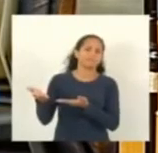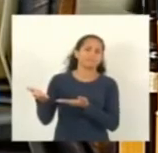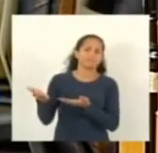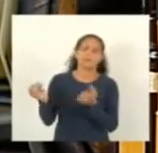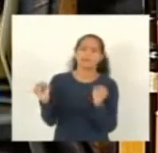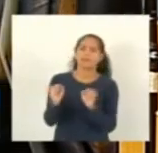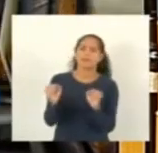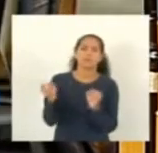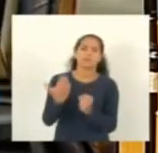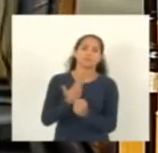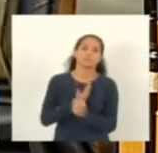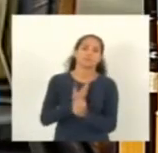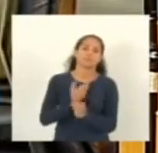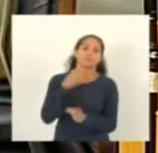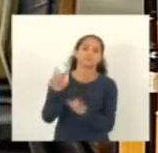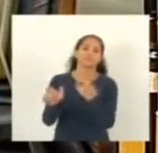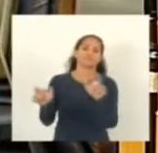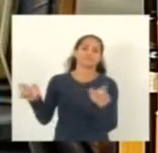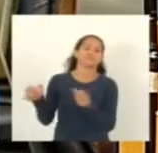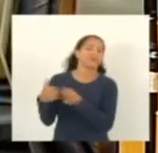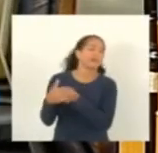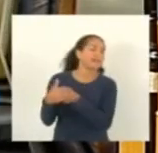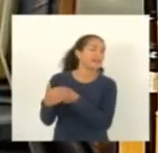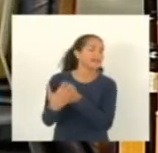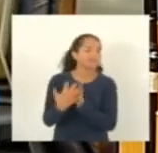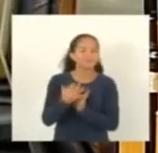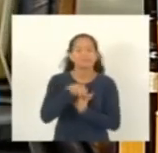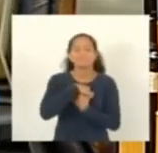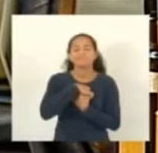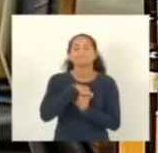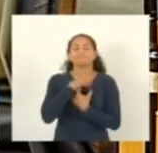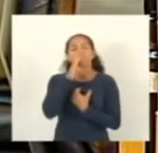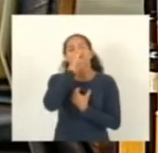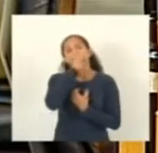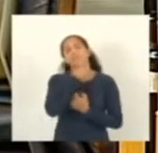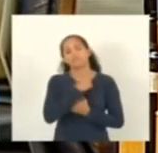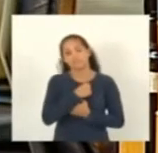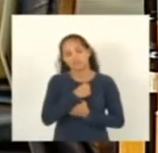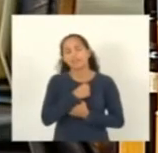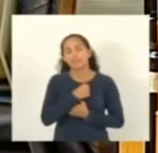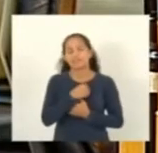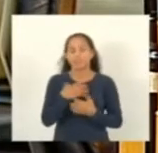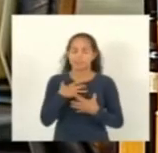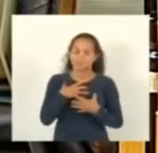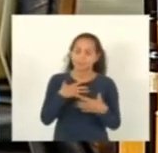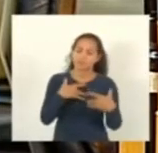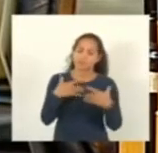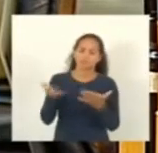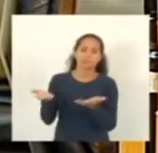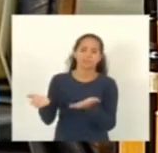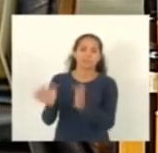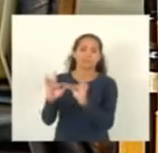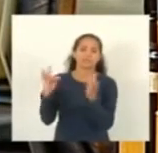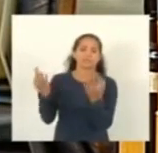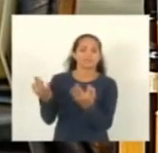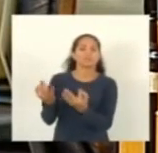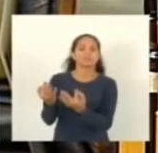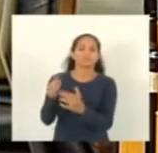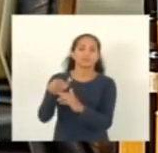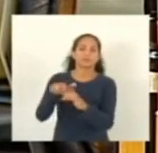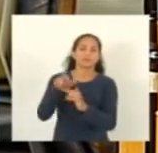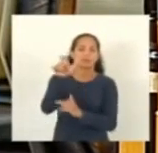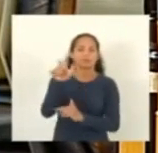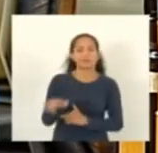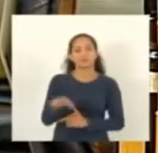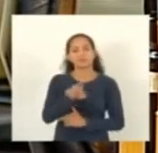queridos amigos que eu guardo um carinho imenso e fica aqui o meu pesar e minha solidariedade a essa família pela passada dona